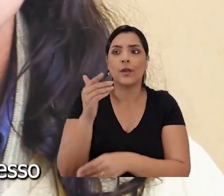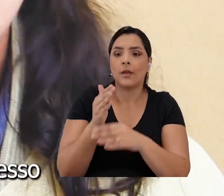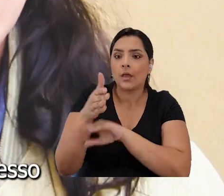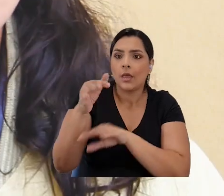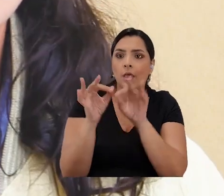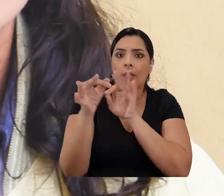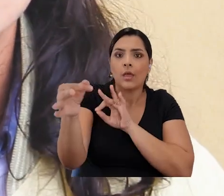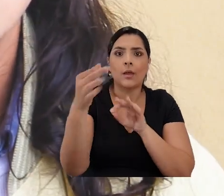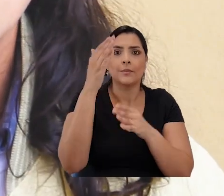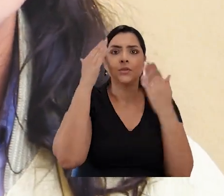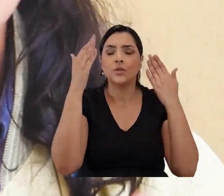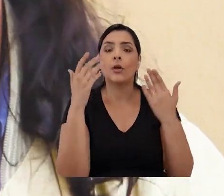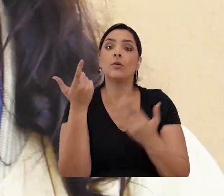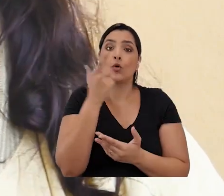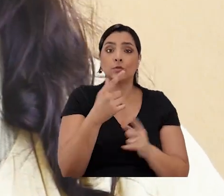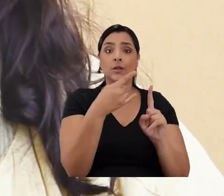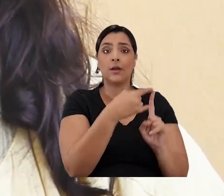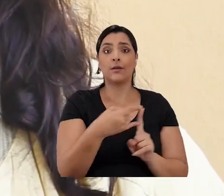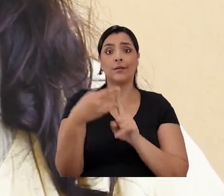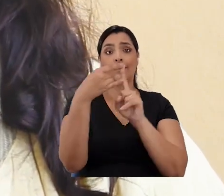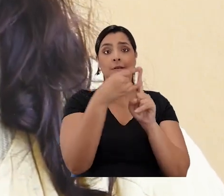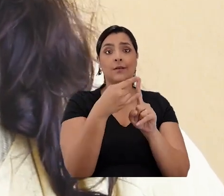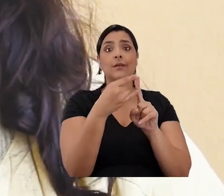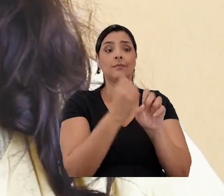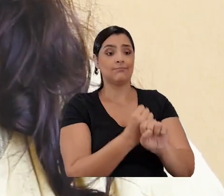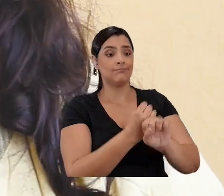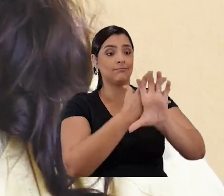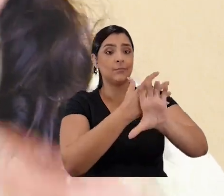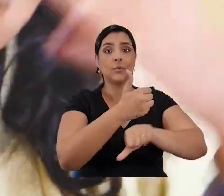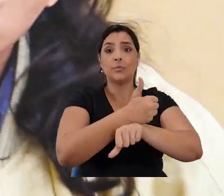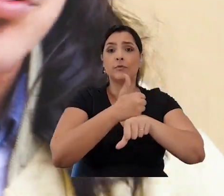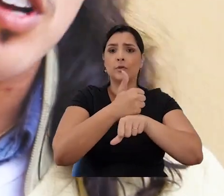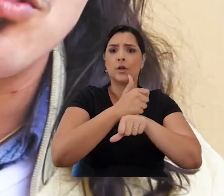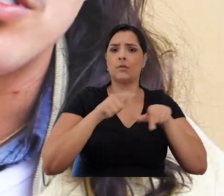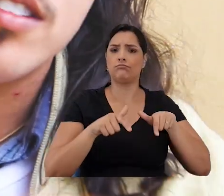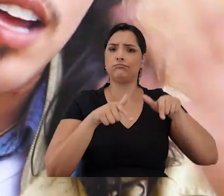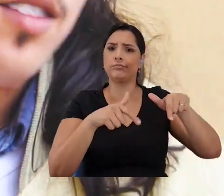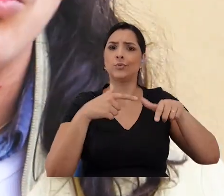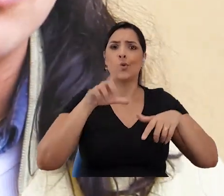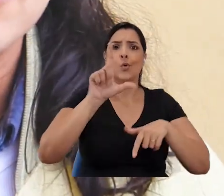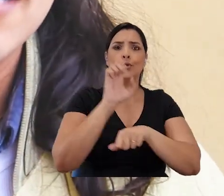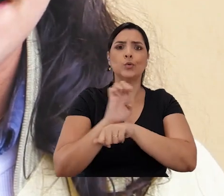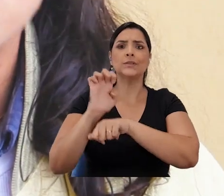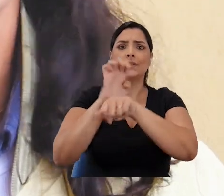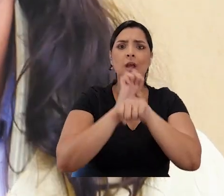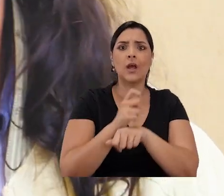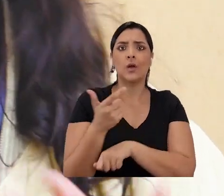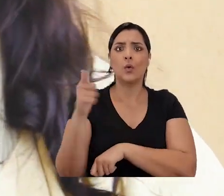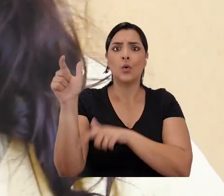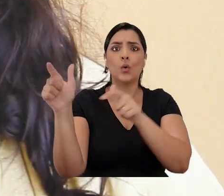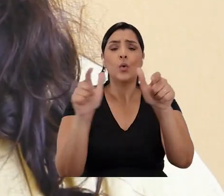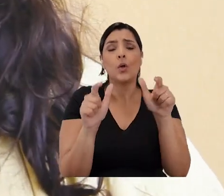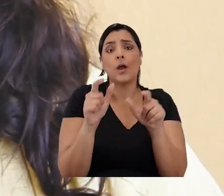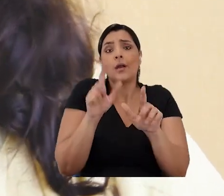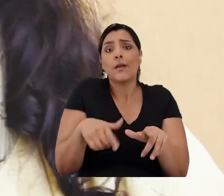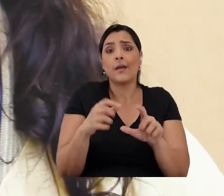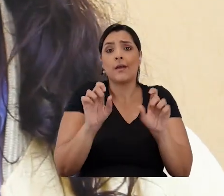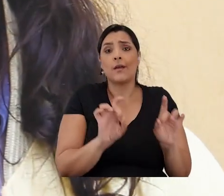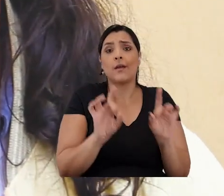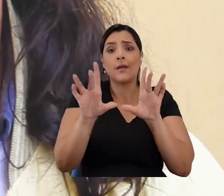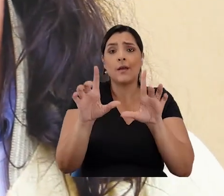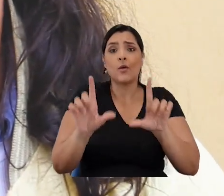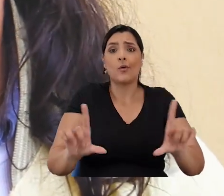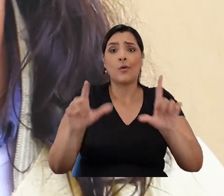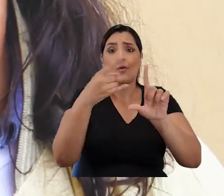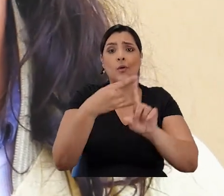não tem acesso a muitos psicólogos, consigam fazer um atendimento psicológico com um profissional de outro estado ou outra cidade, online, mas que